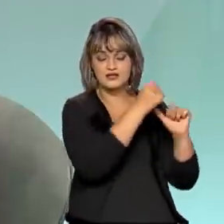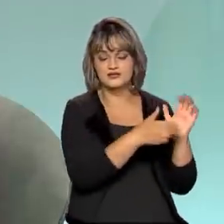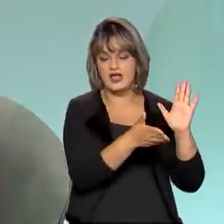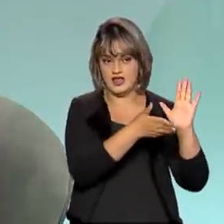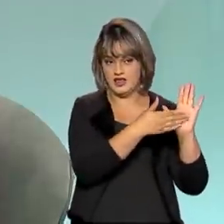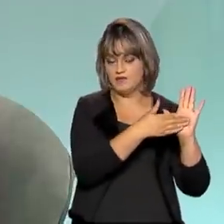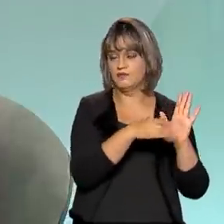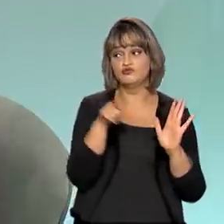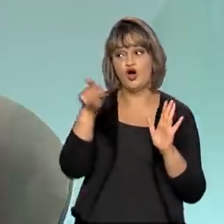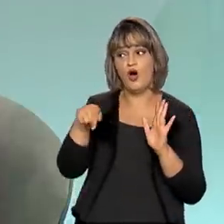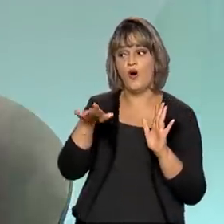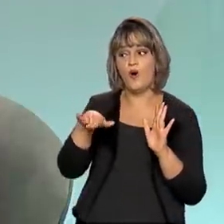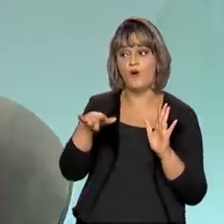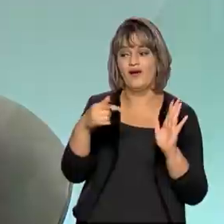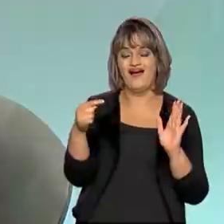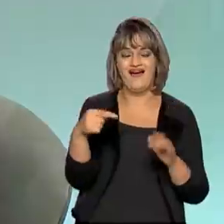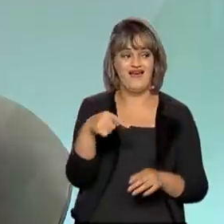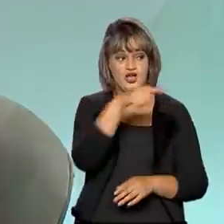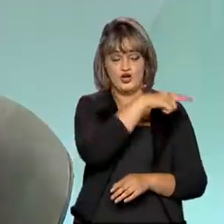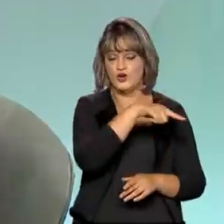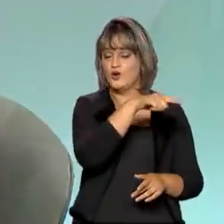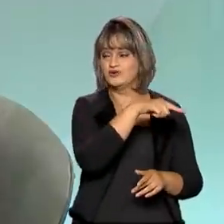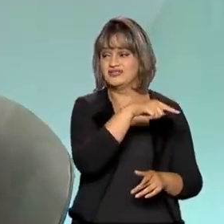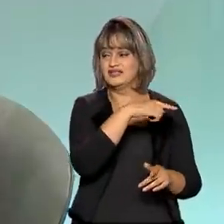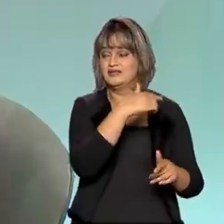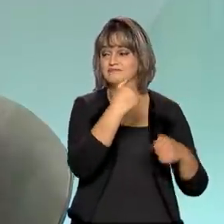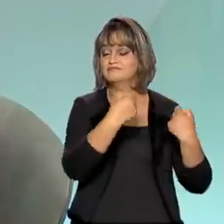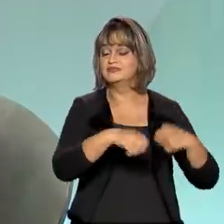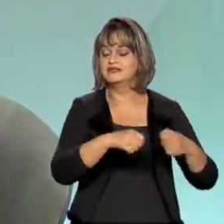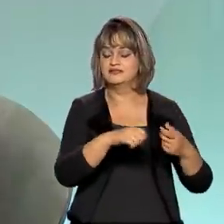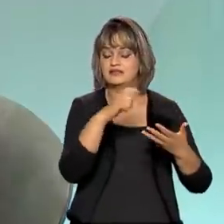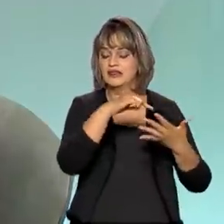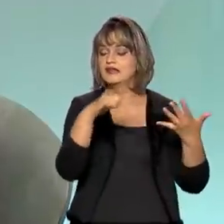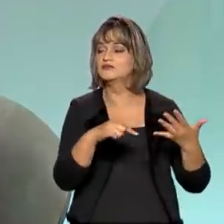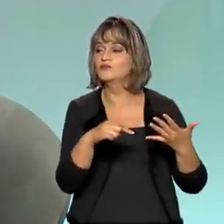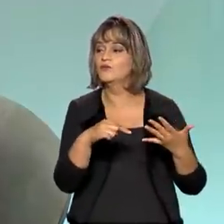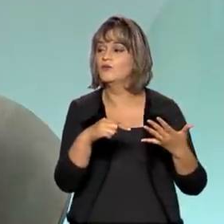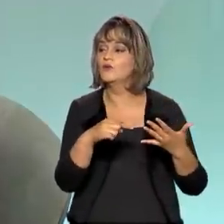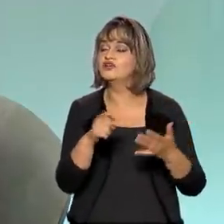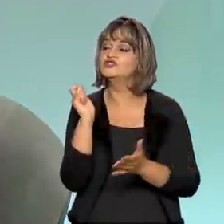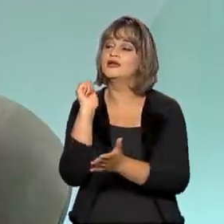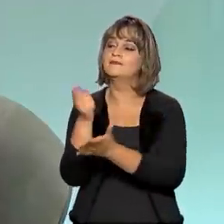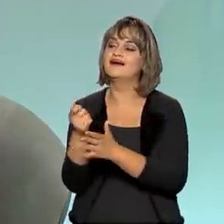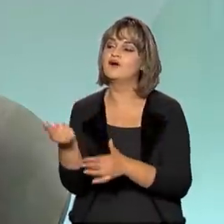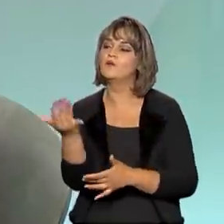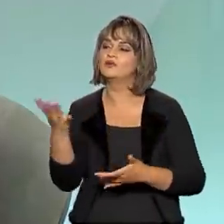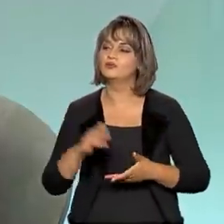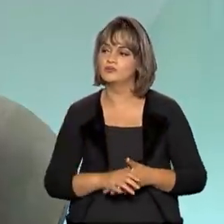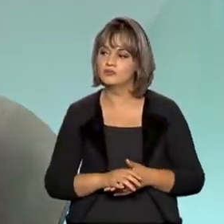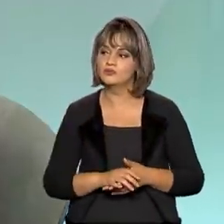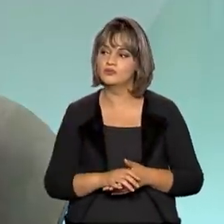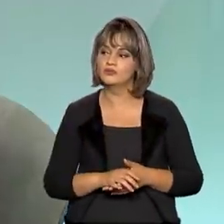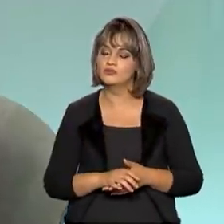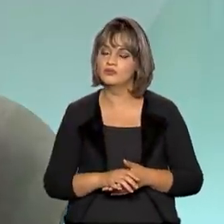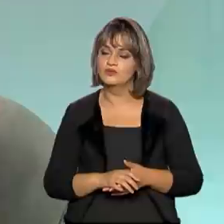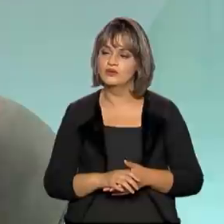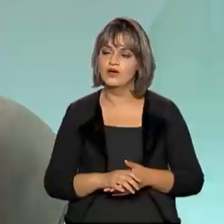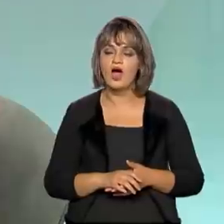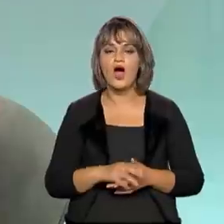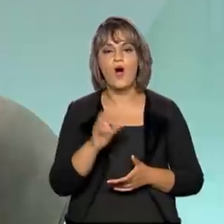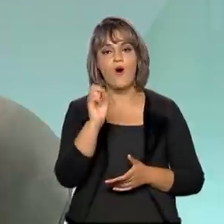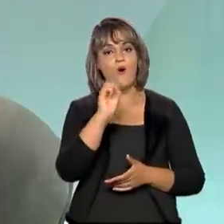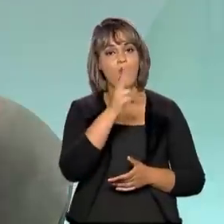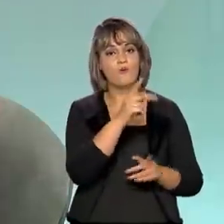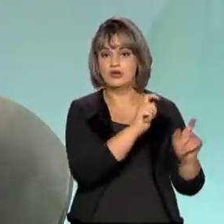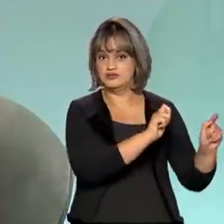dizem, basicamente, para o operador quanto custa para ele tirar aquela carga. E, eventualmente, ou não consumir,